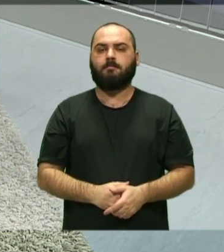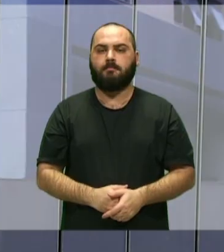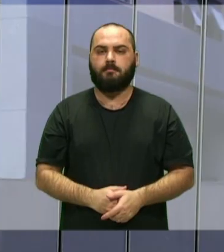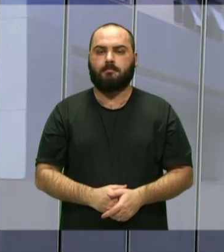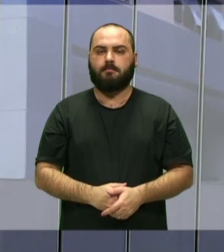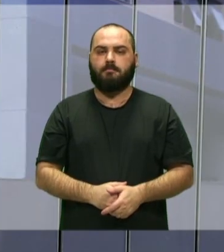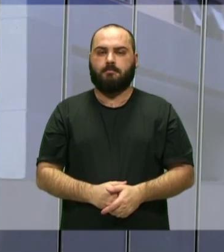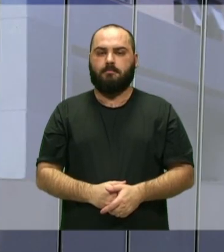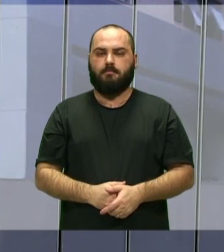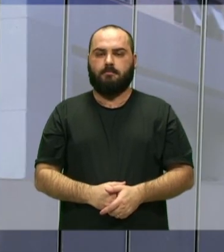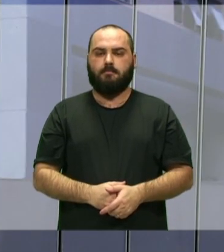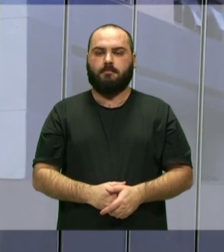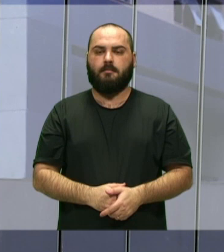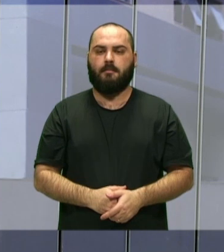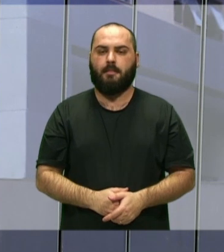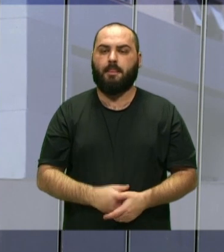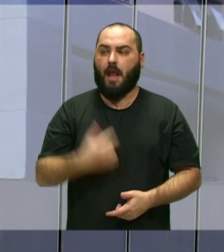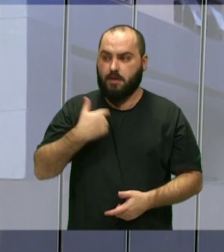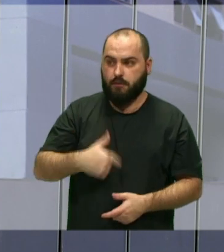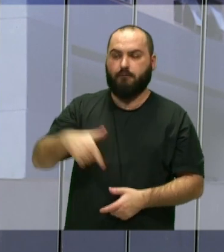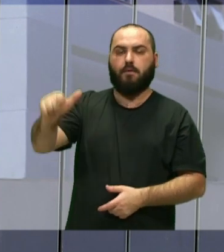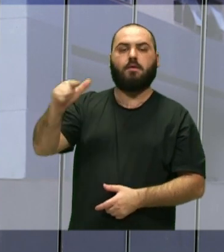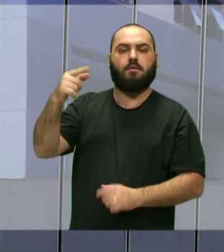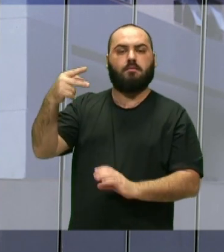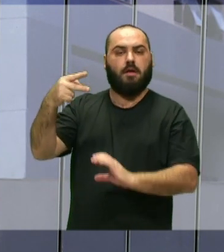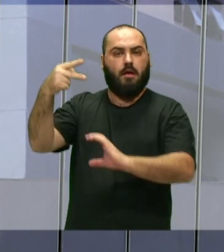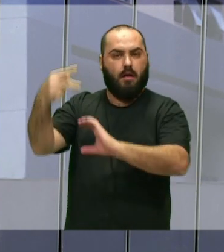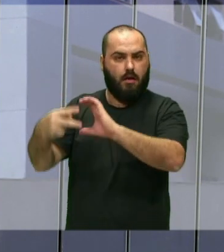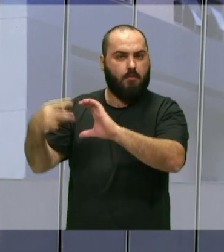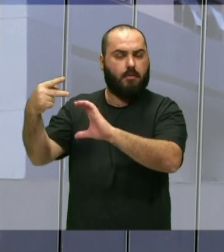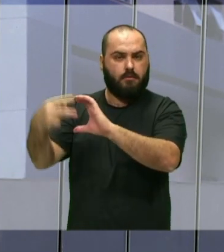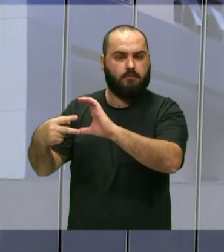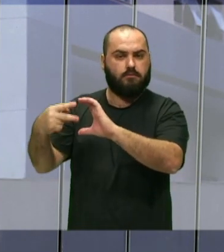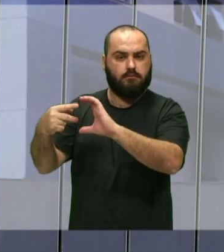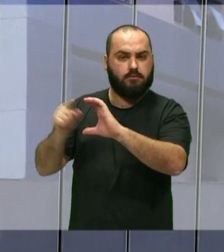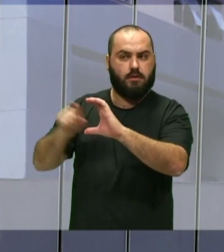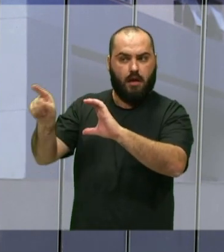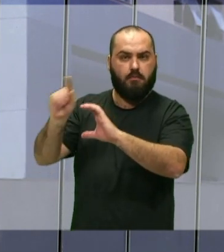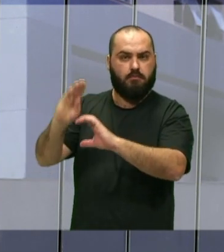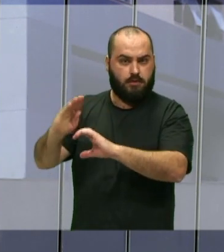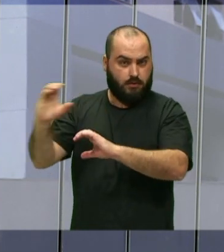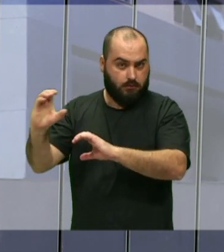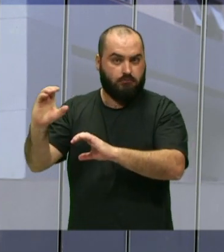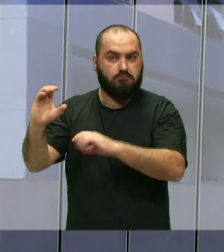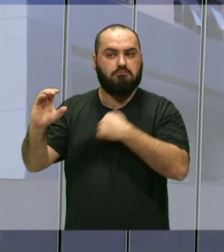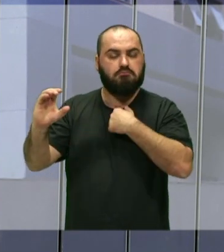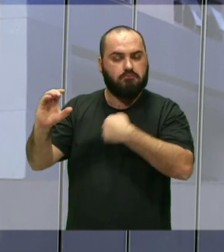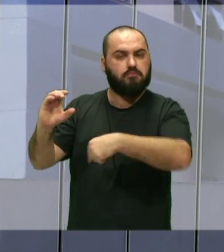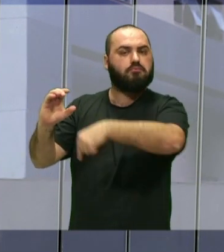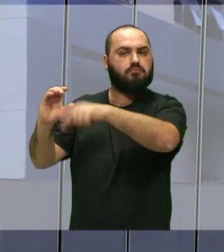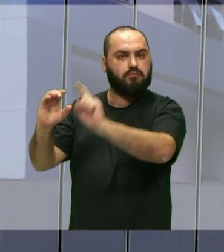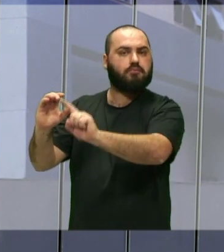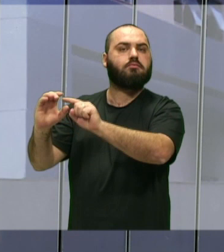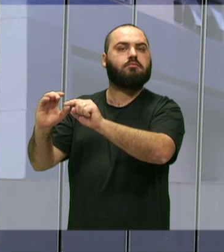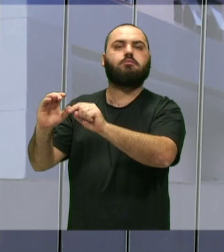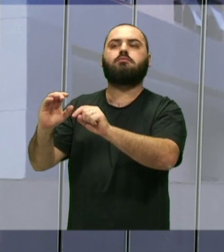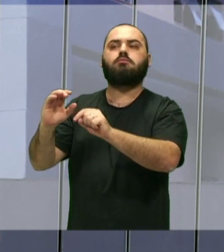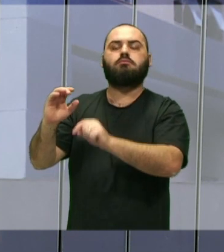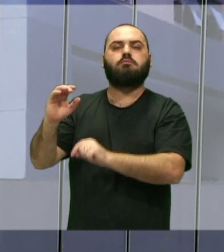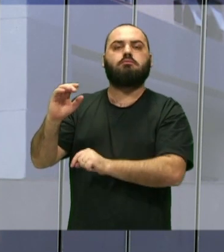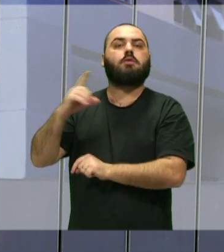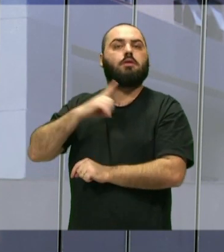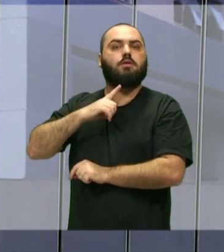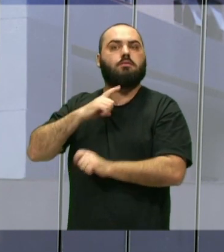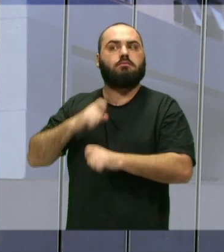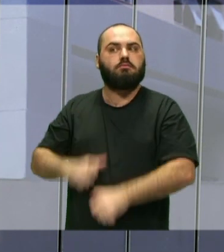Ah, quando nós fomos para a Câmara Municipal de Balneária, né, nós tivemos, tipo, a